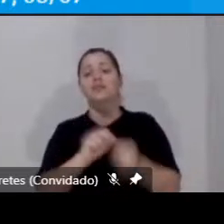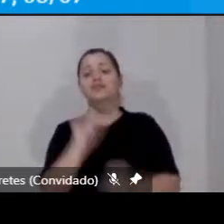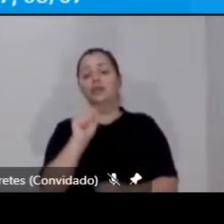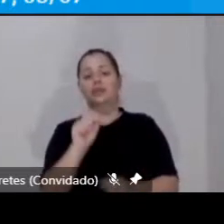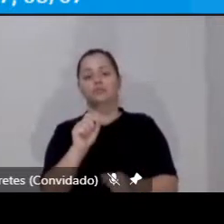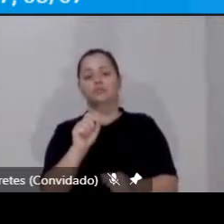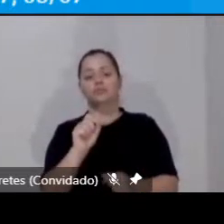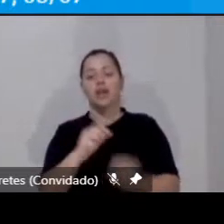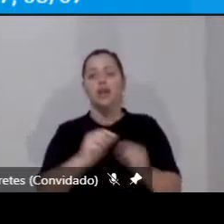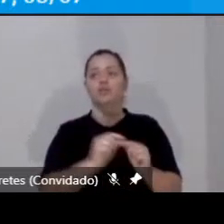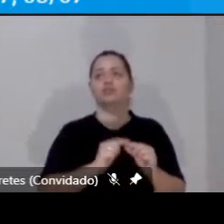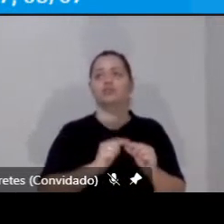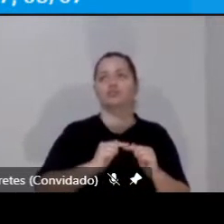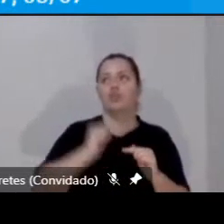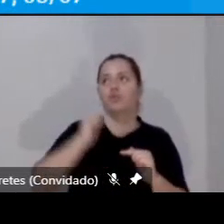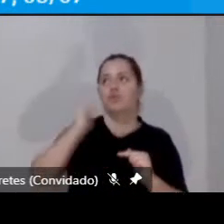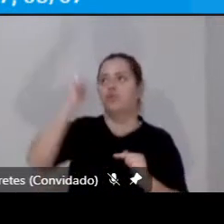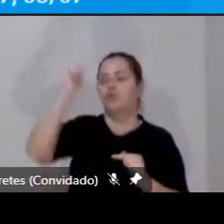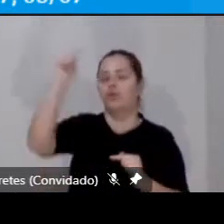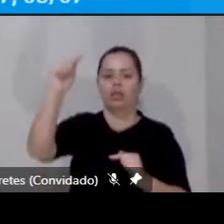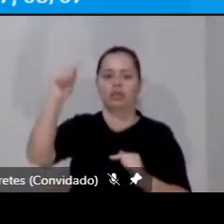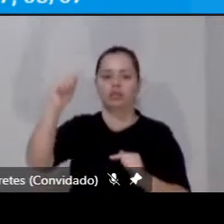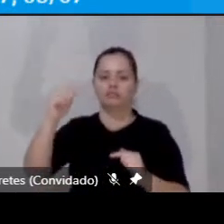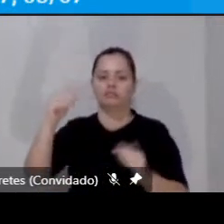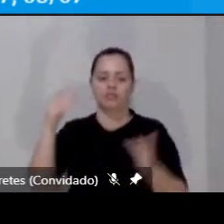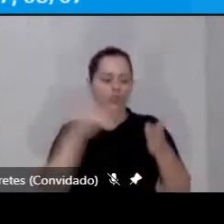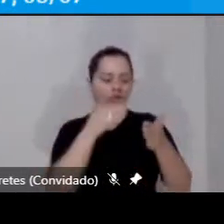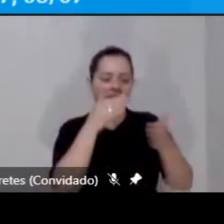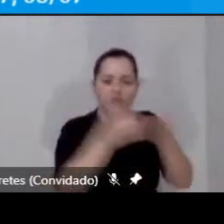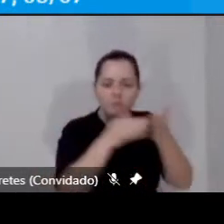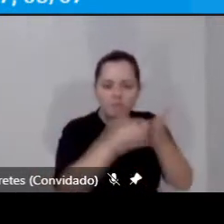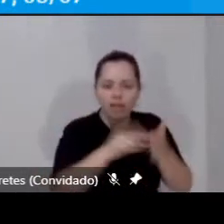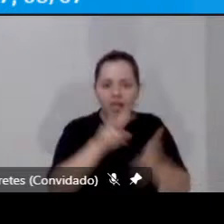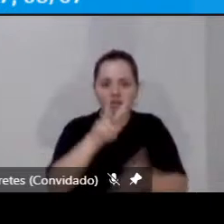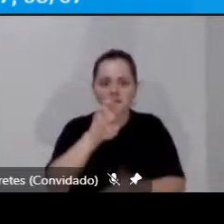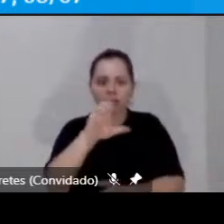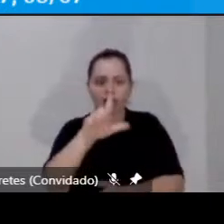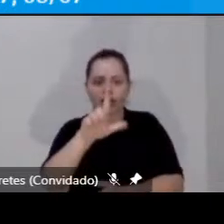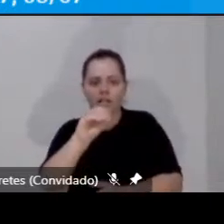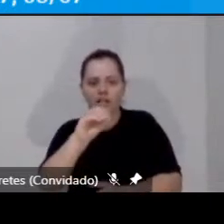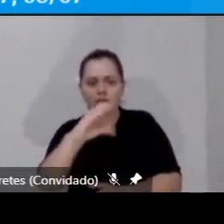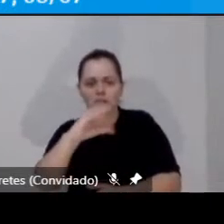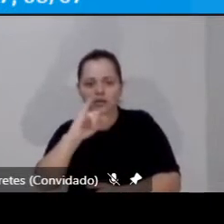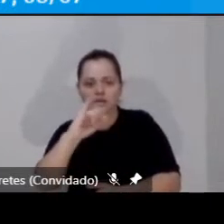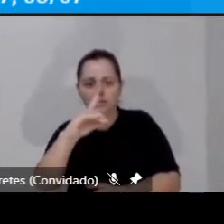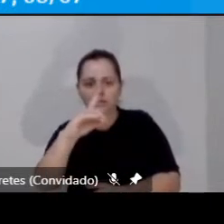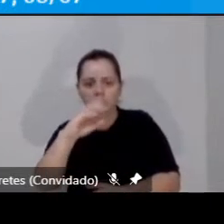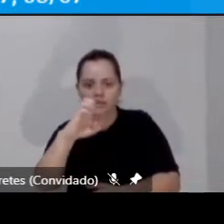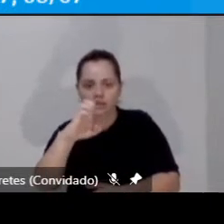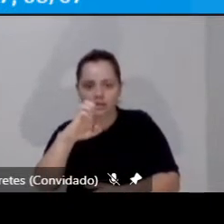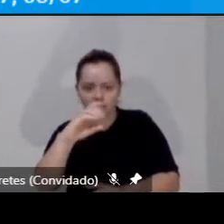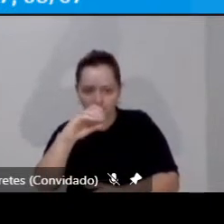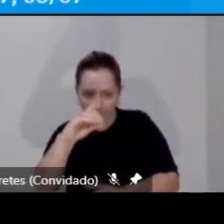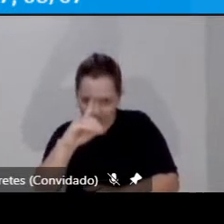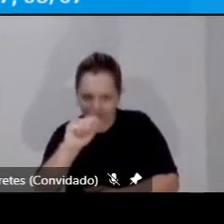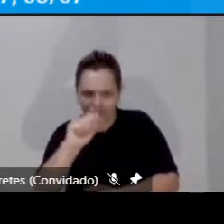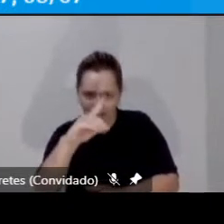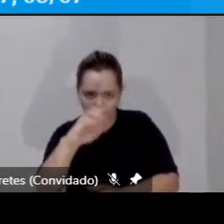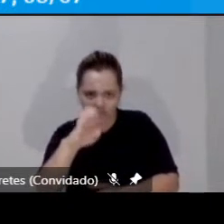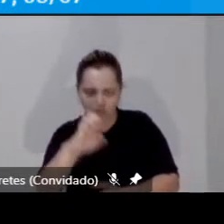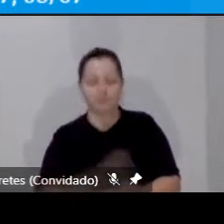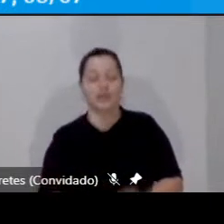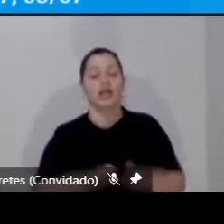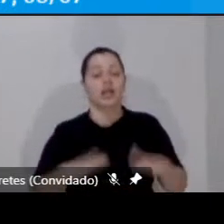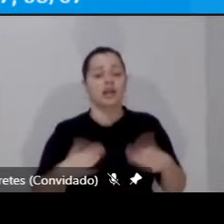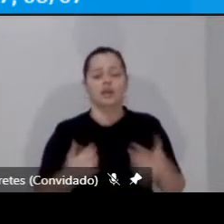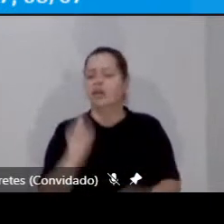aumentou todos os limites de velocidade. Enfim, eu queria deixar registrado aqui que essa turbulência não